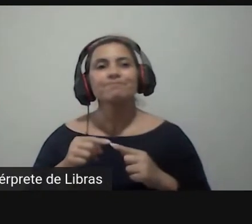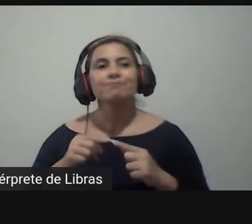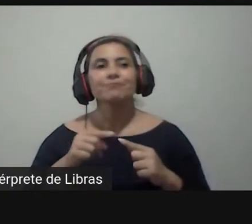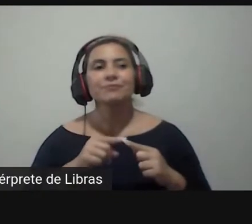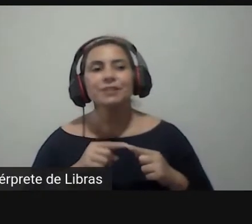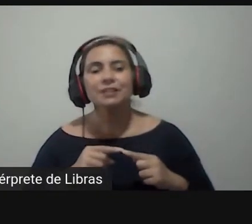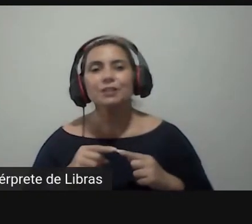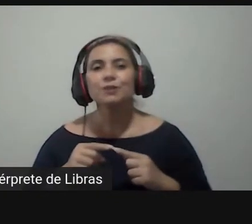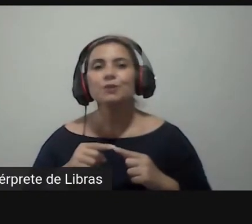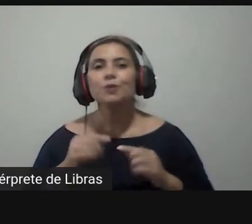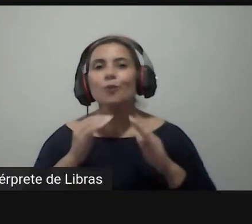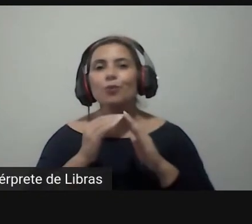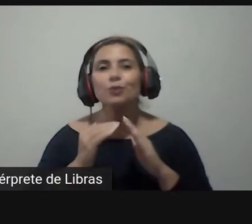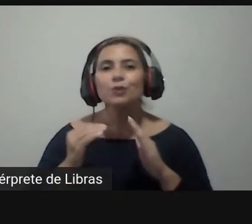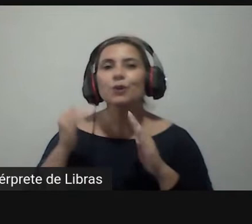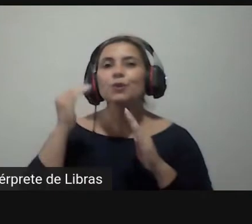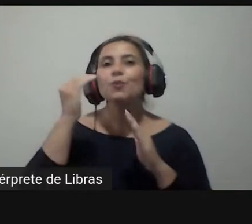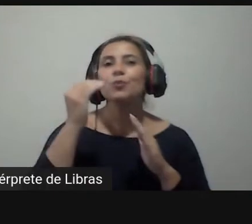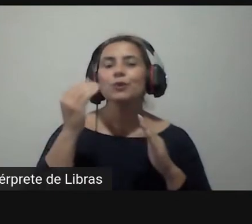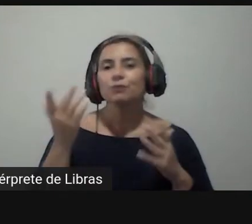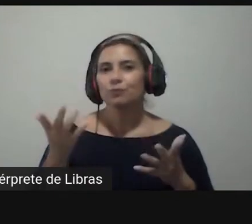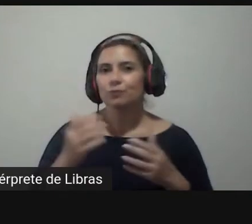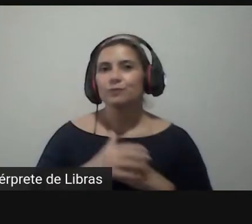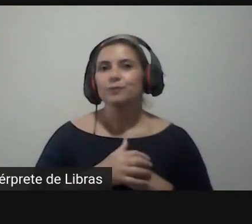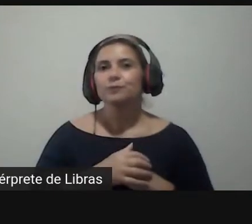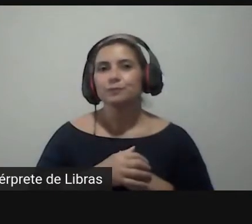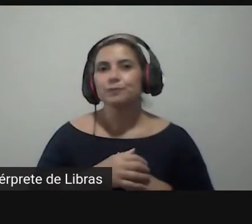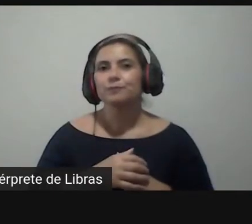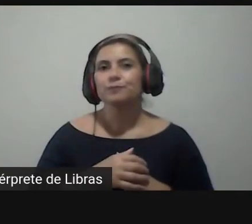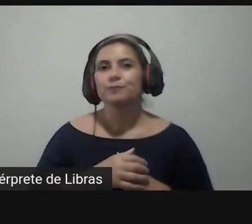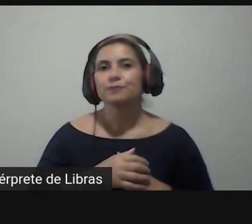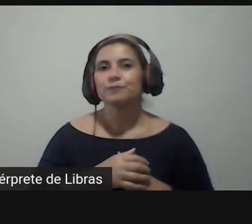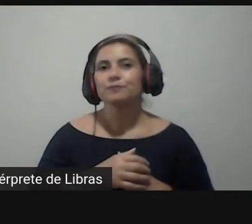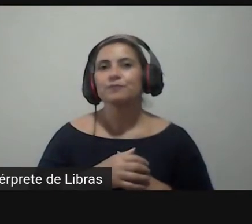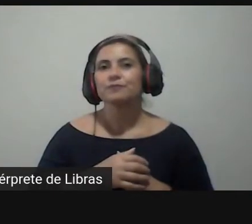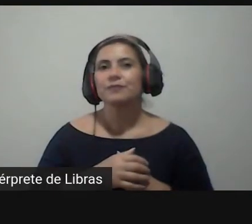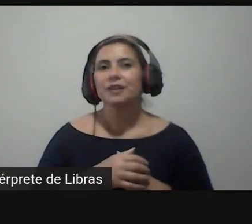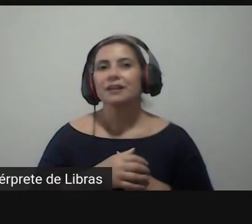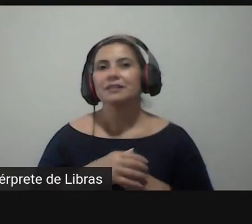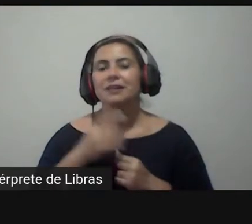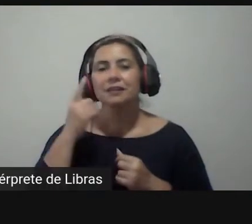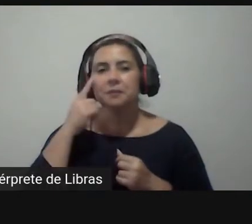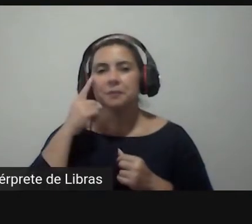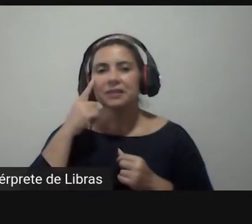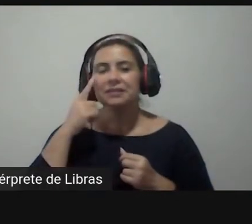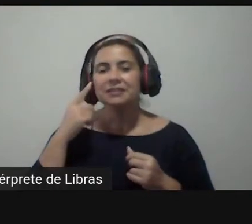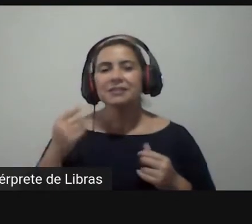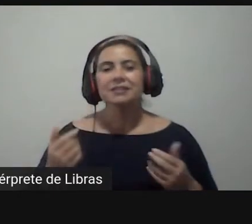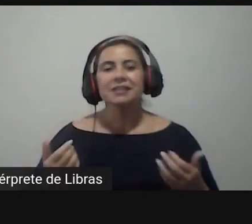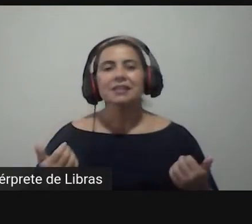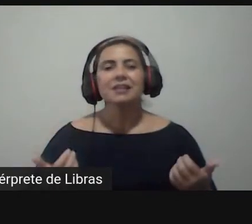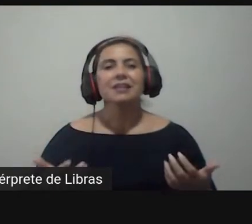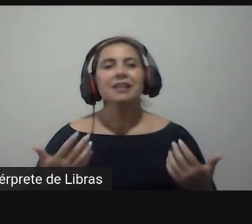superiores essa essa de forma leve né que essa